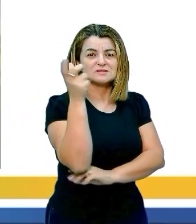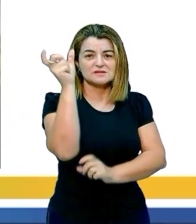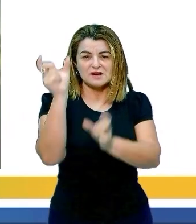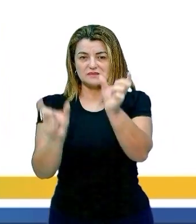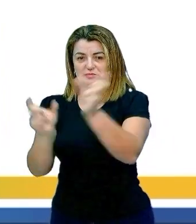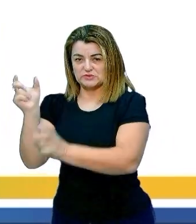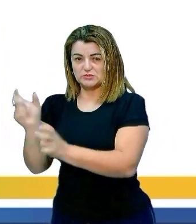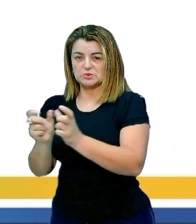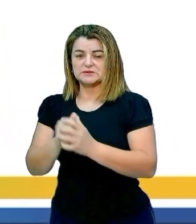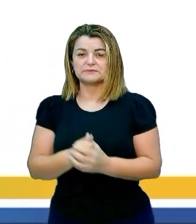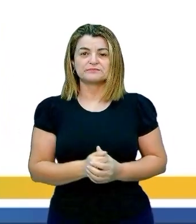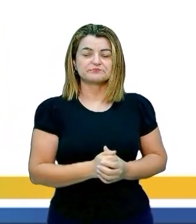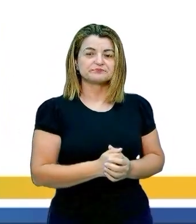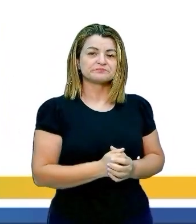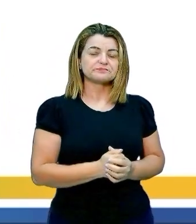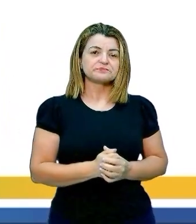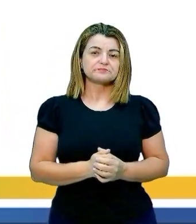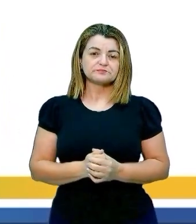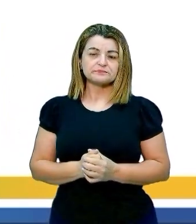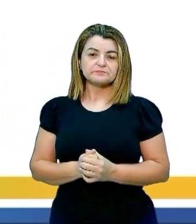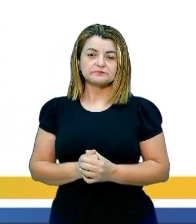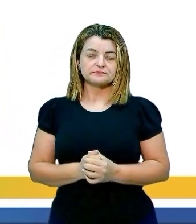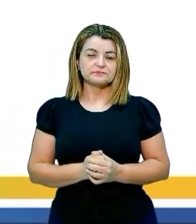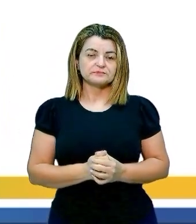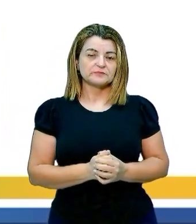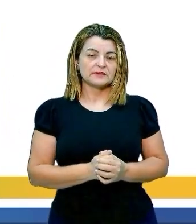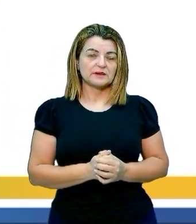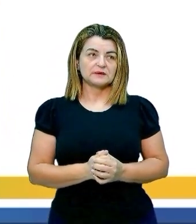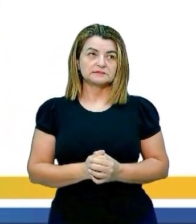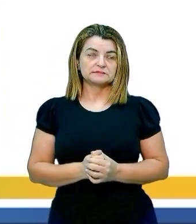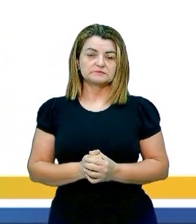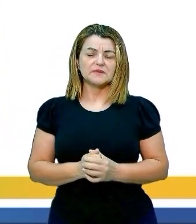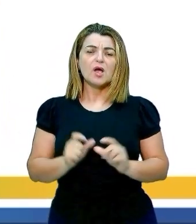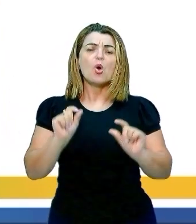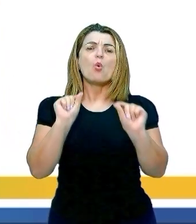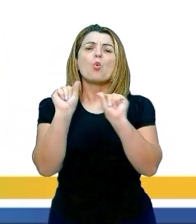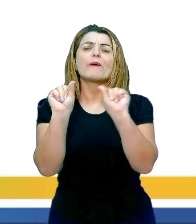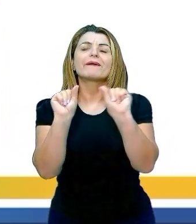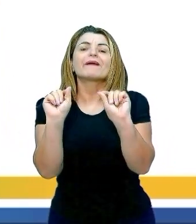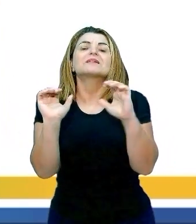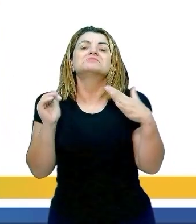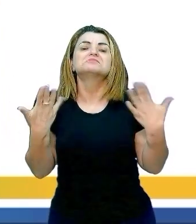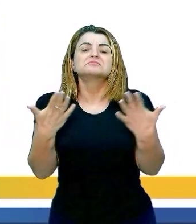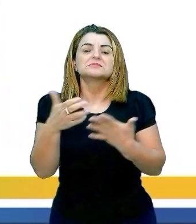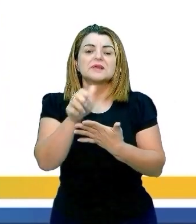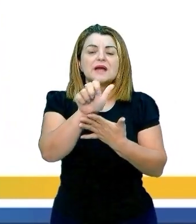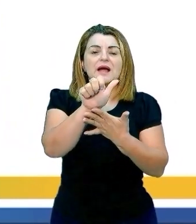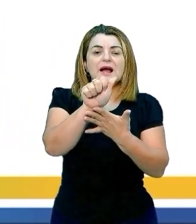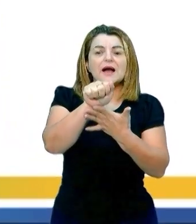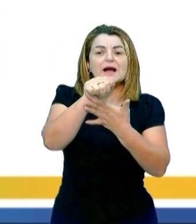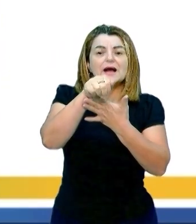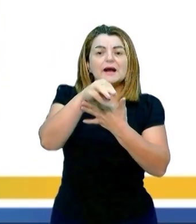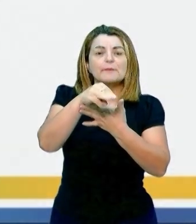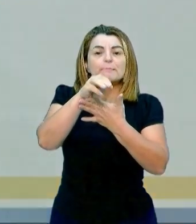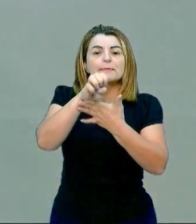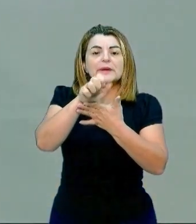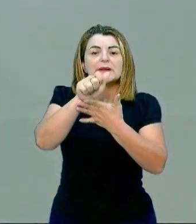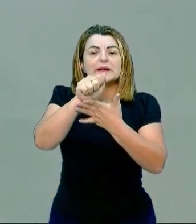Ok? Vamos adiante. O que é que ameaça a biodiversidade? Primeiro,